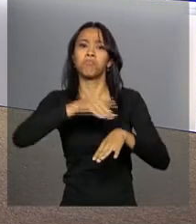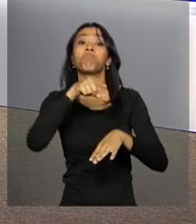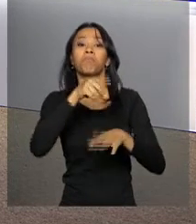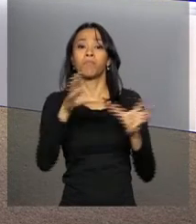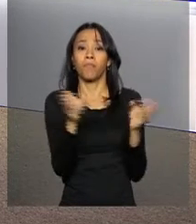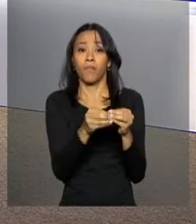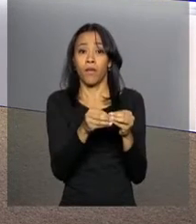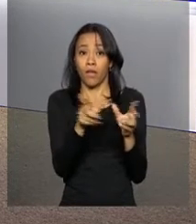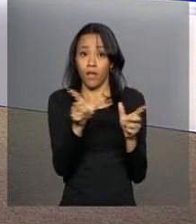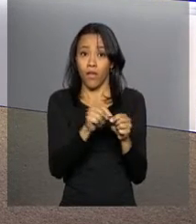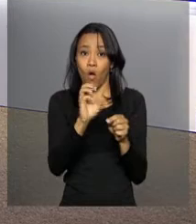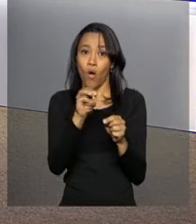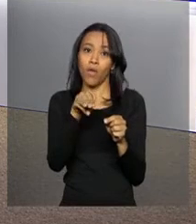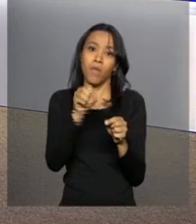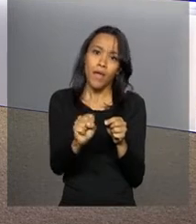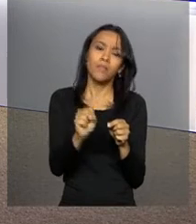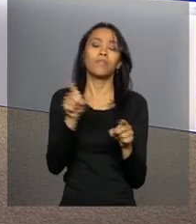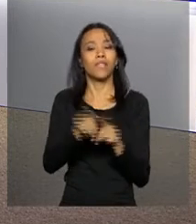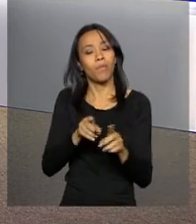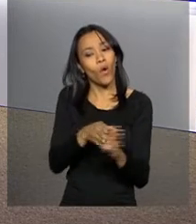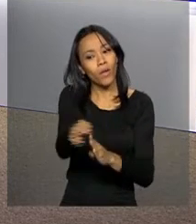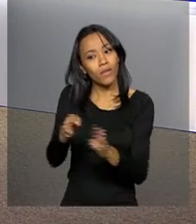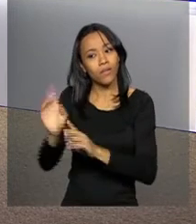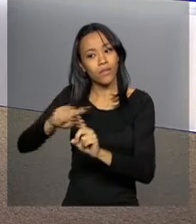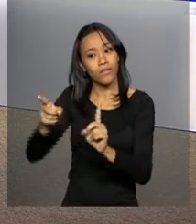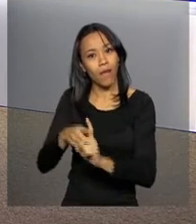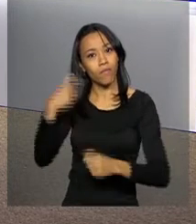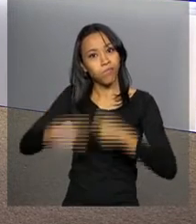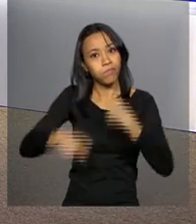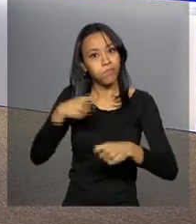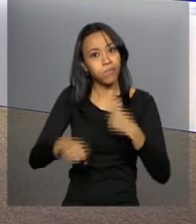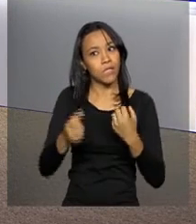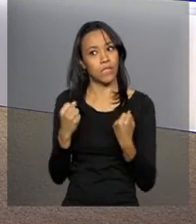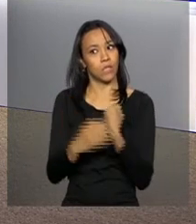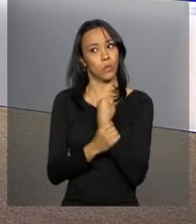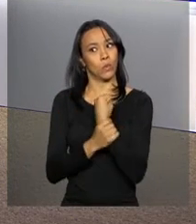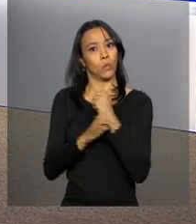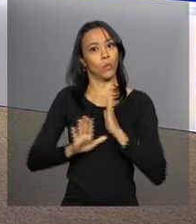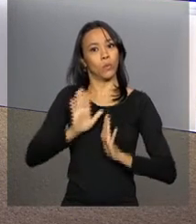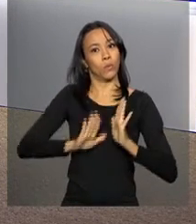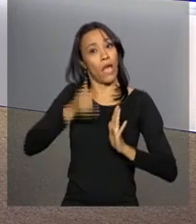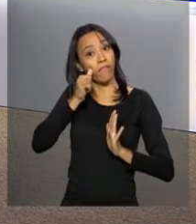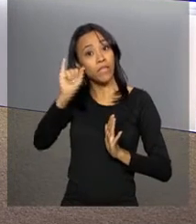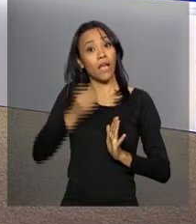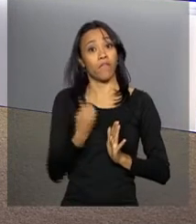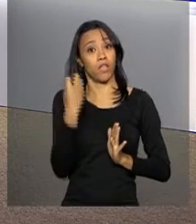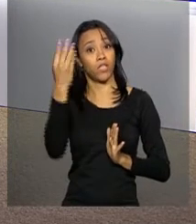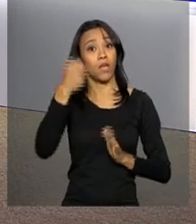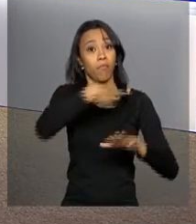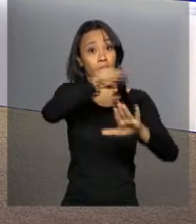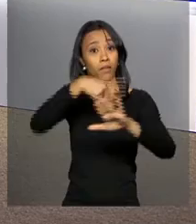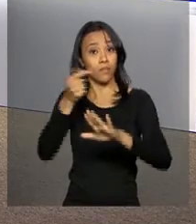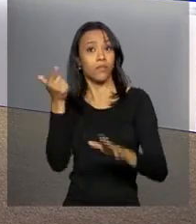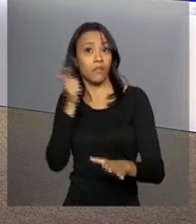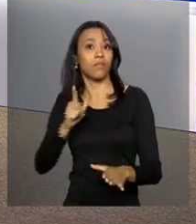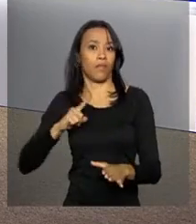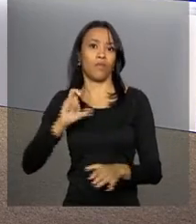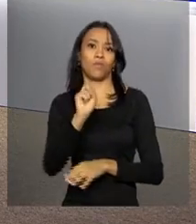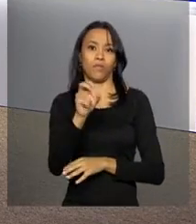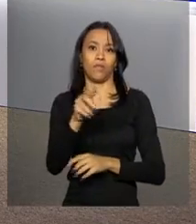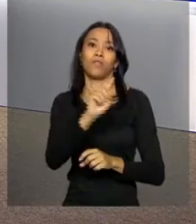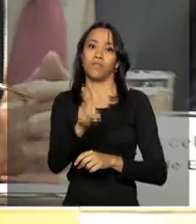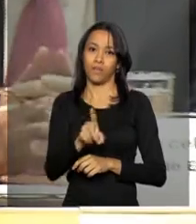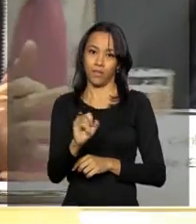inclusive advertindo as grávidas a fazer sexo seguro e evitar viajar para países com o vírus da zika.